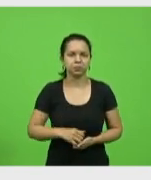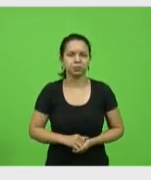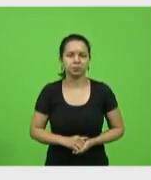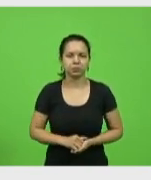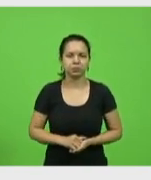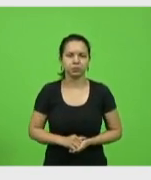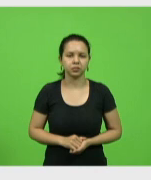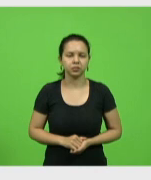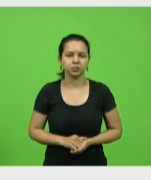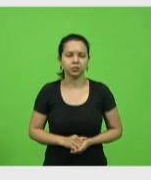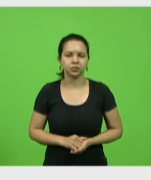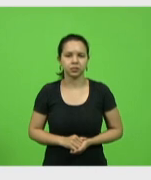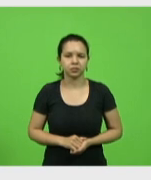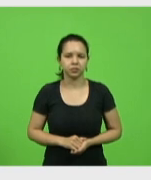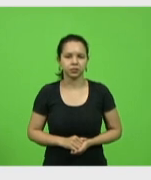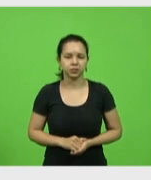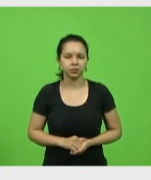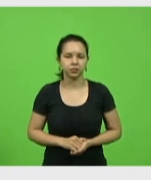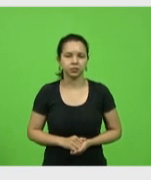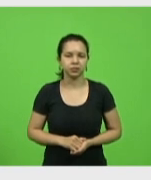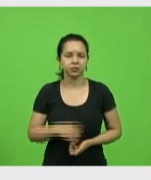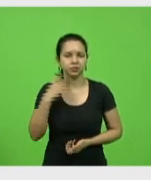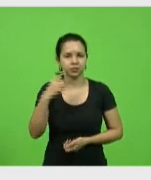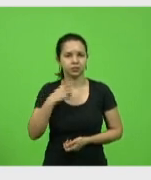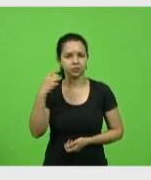Luiz Fernando Vampiro.